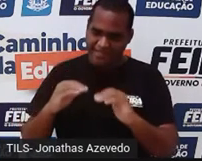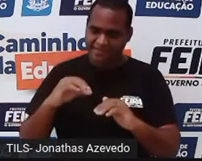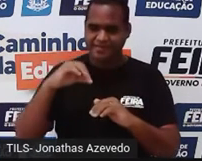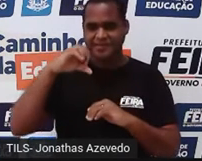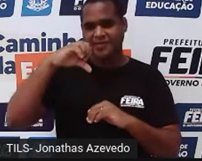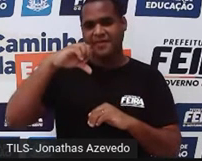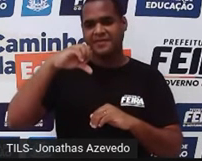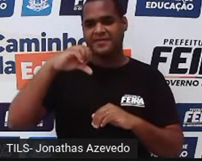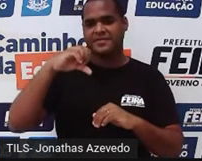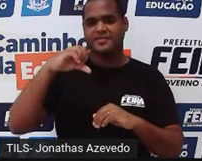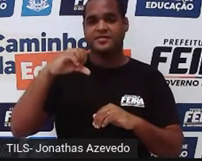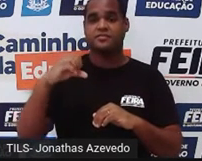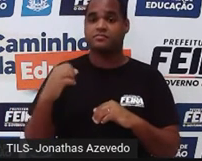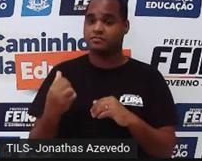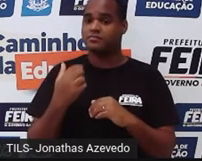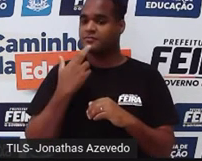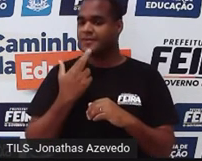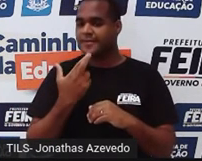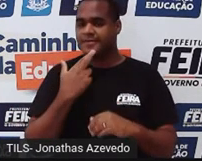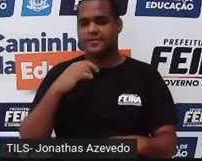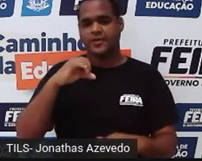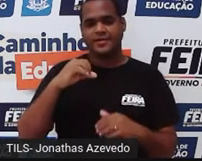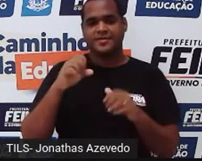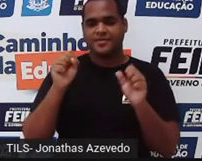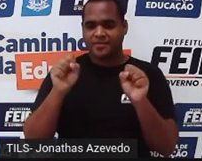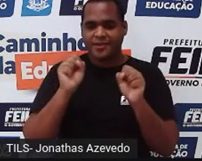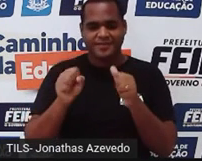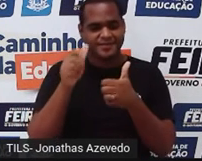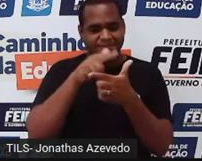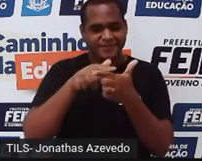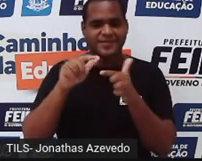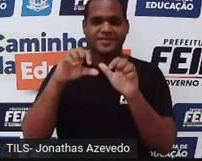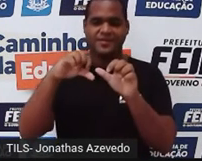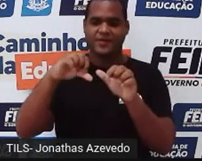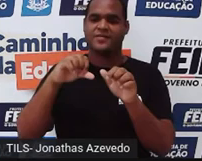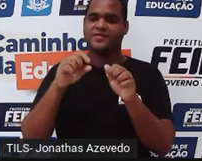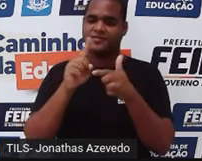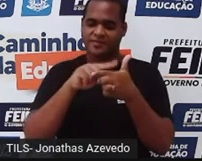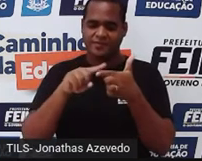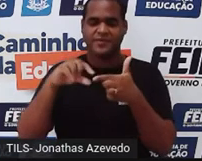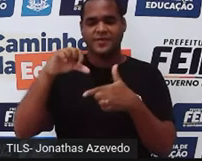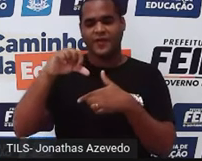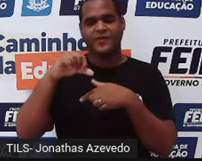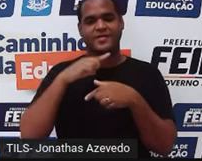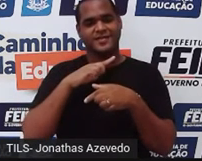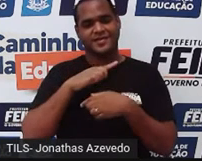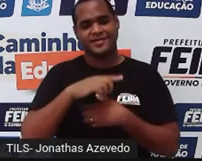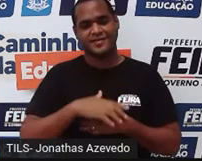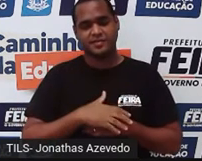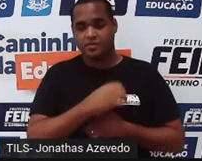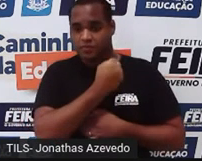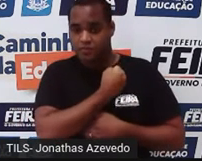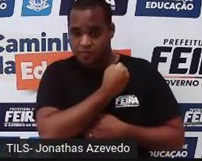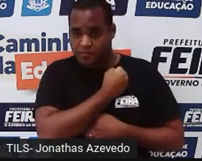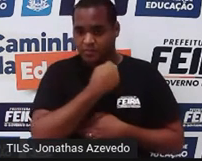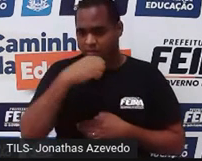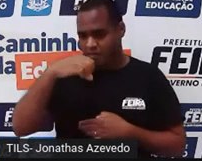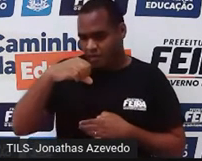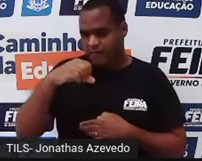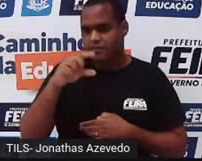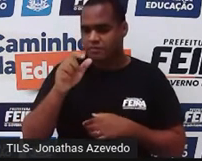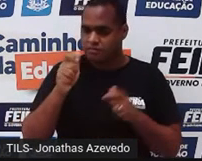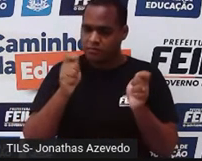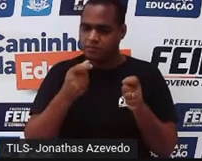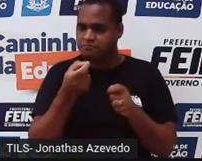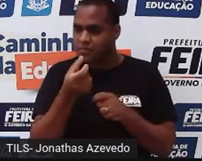aí. Bota aquele 9 ali e vai dividir 9 por 9. Um número que vezes 9 dê 9